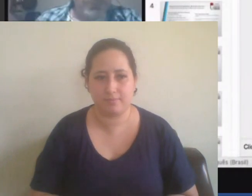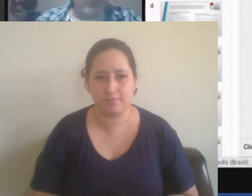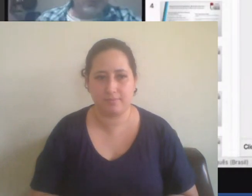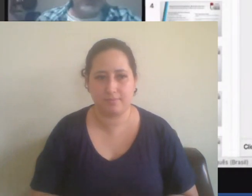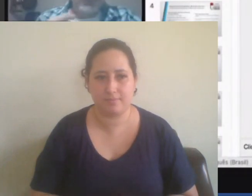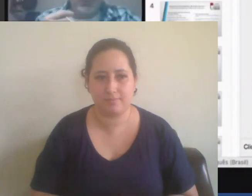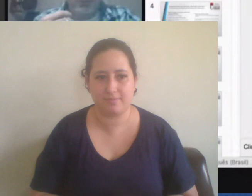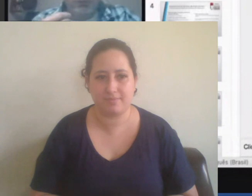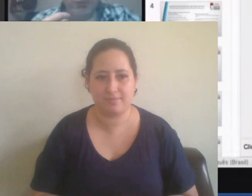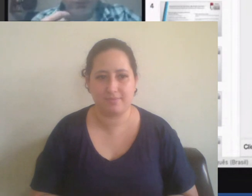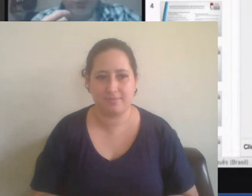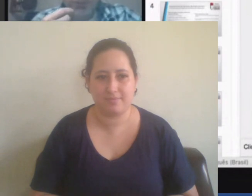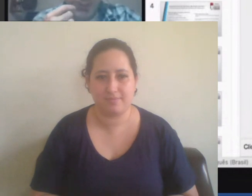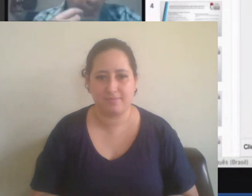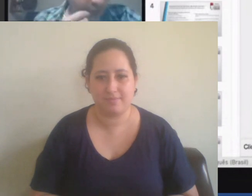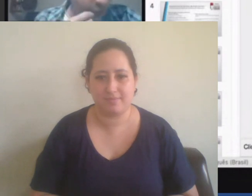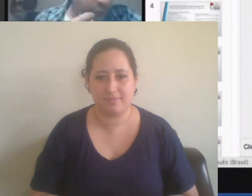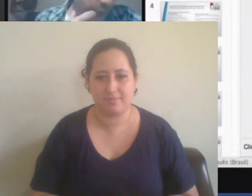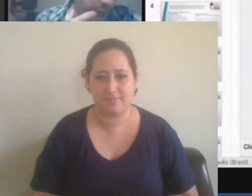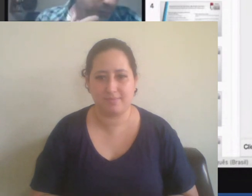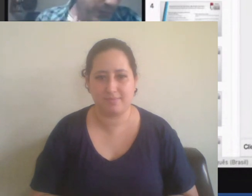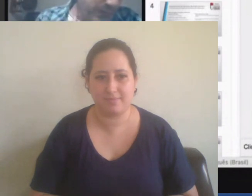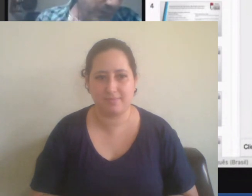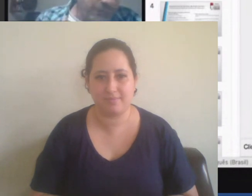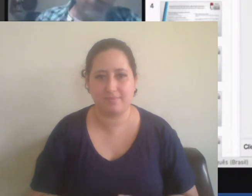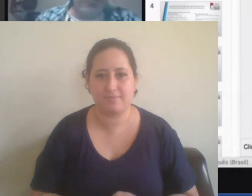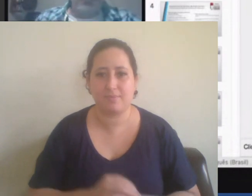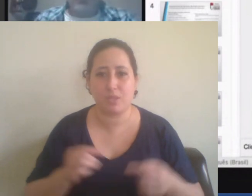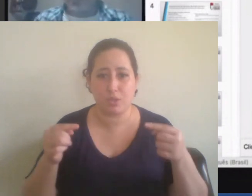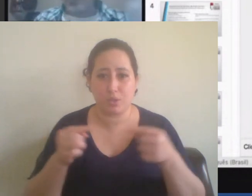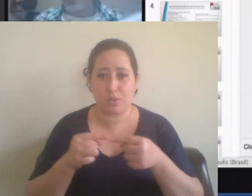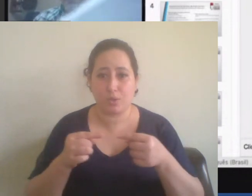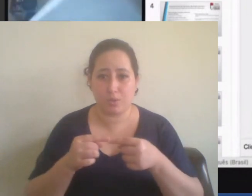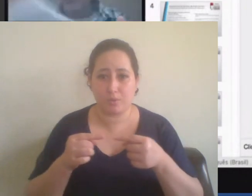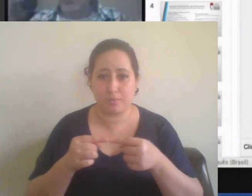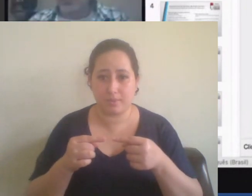Todo esse conjunto se articula, então,